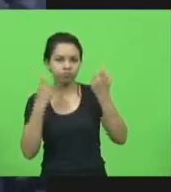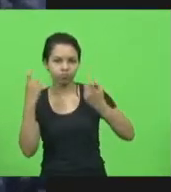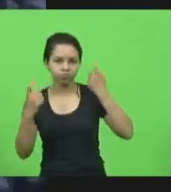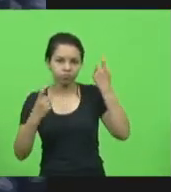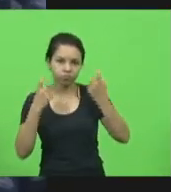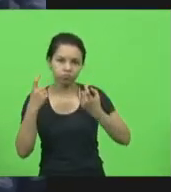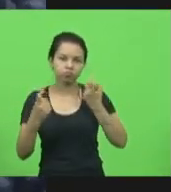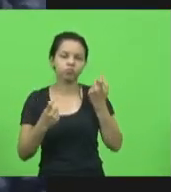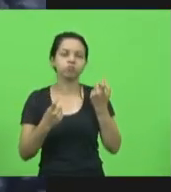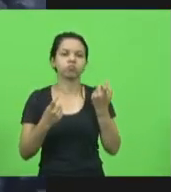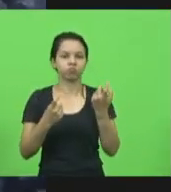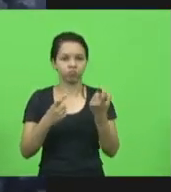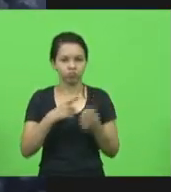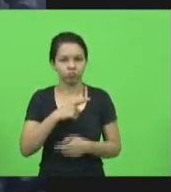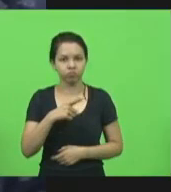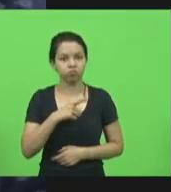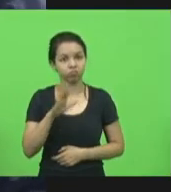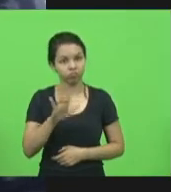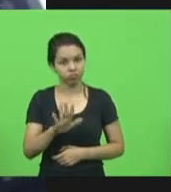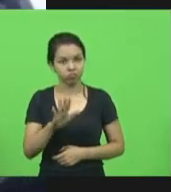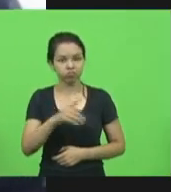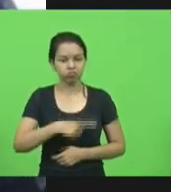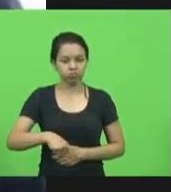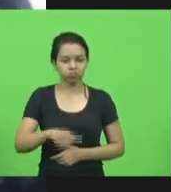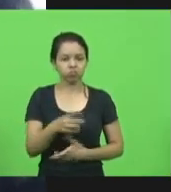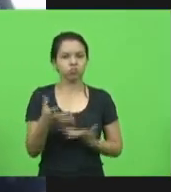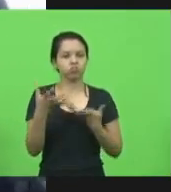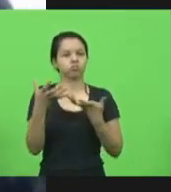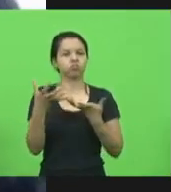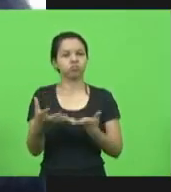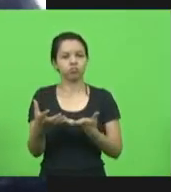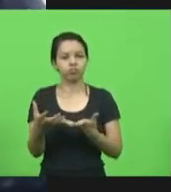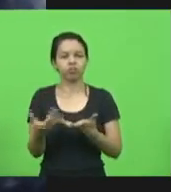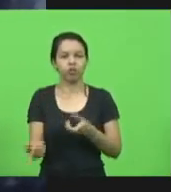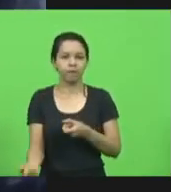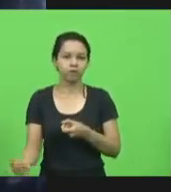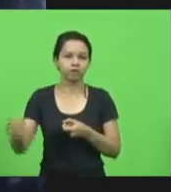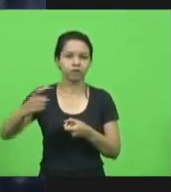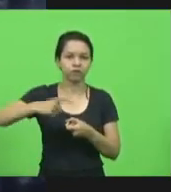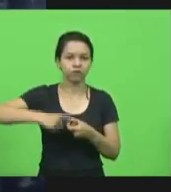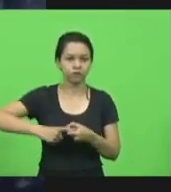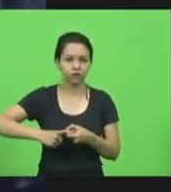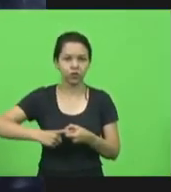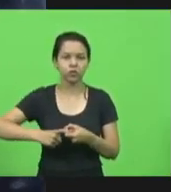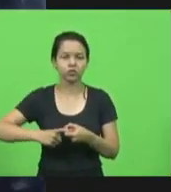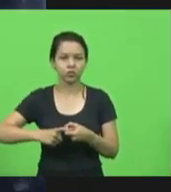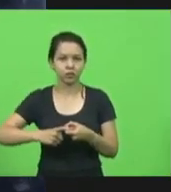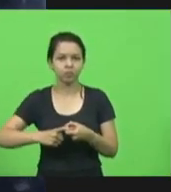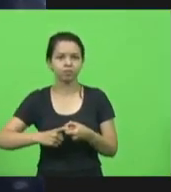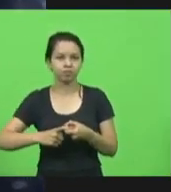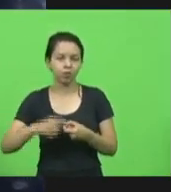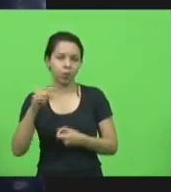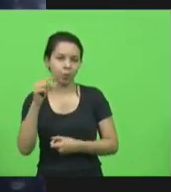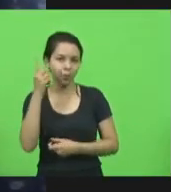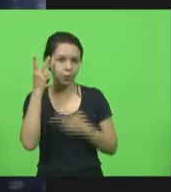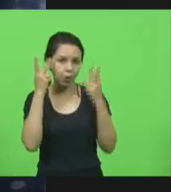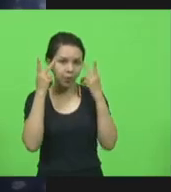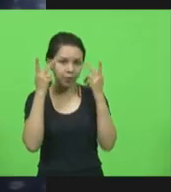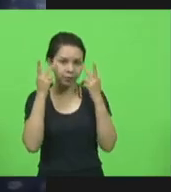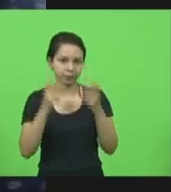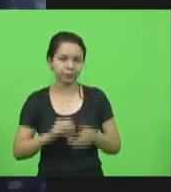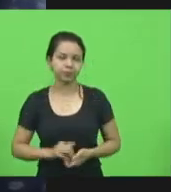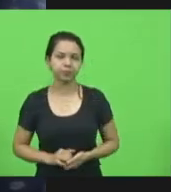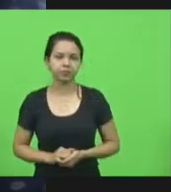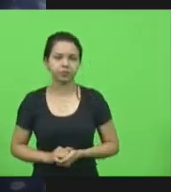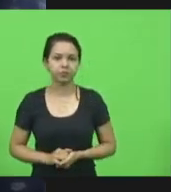mas também com a esperança de que efetivamente a gente possa retomar o mínimo da normalidade. E eu quero aqui